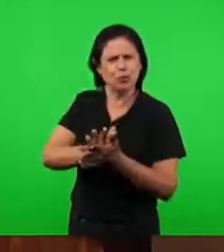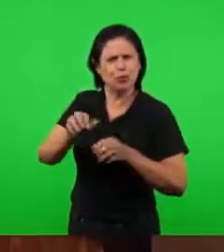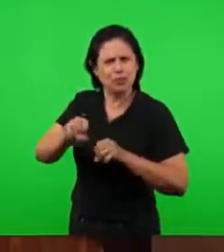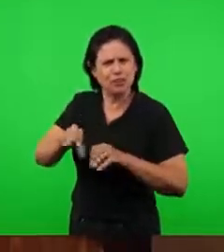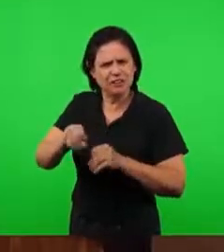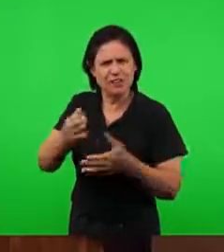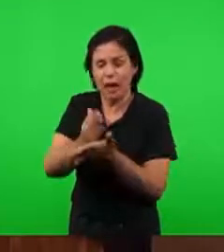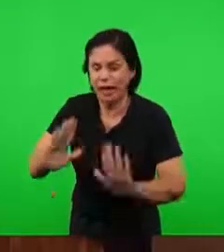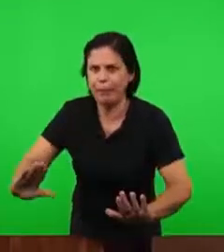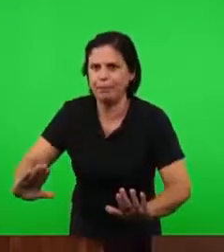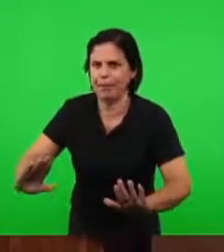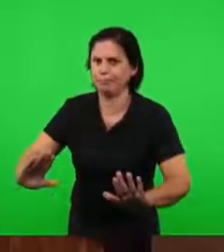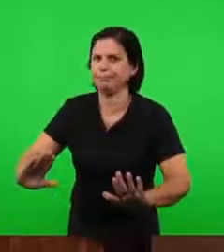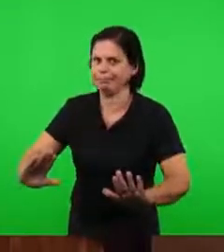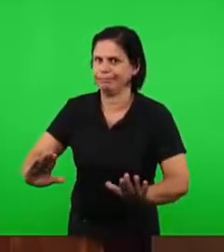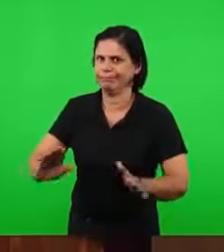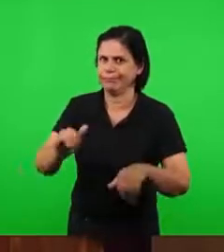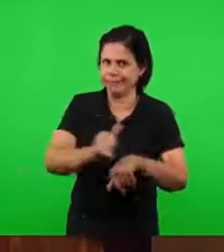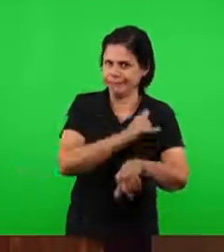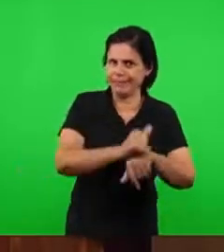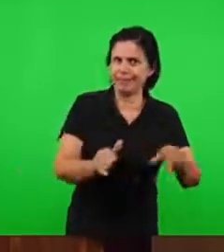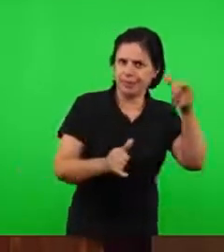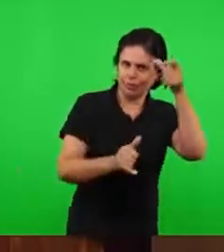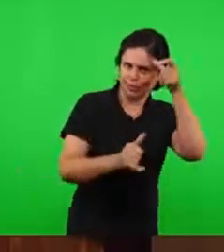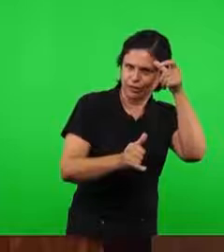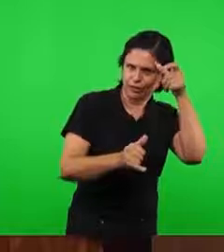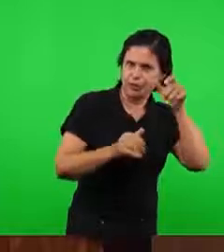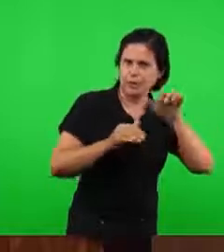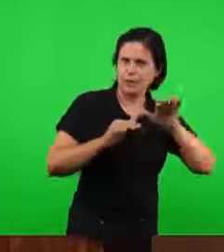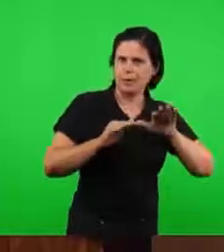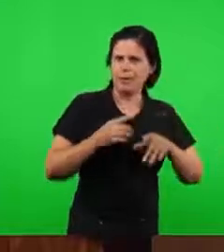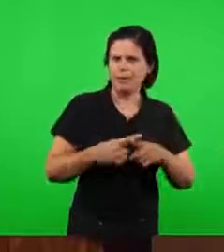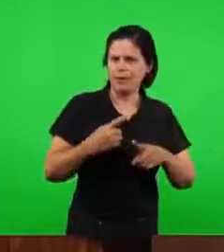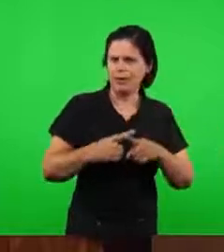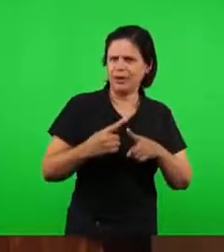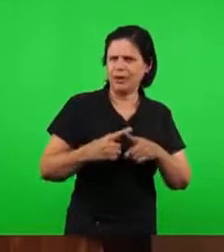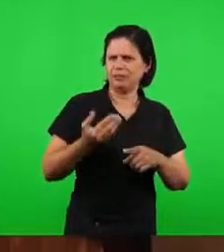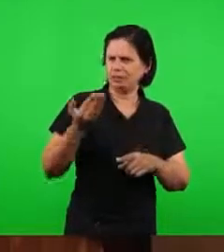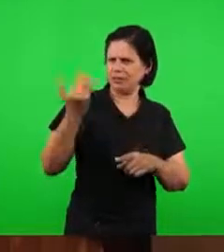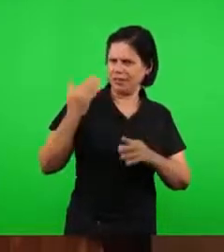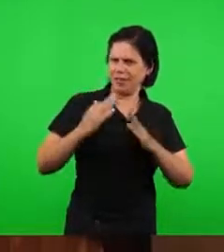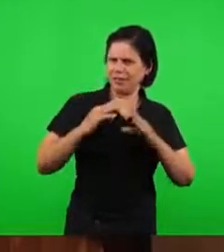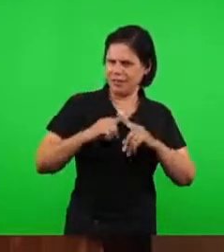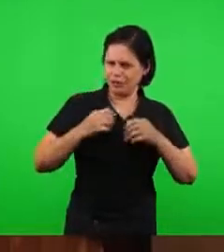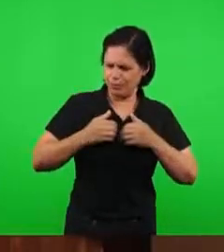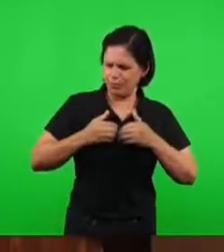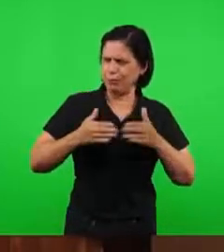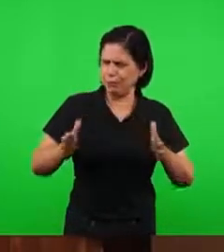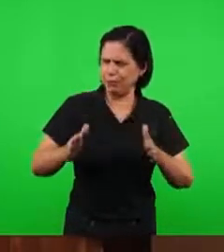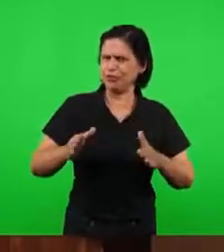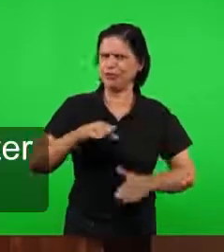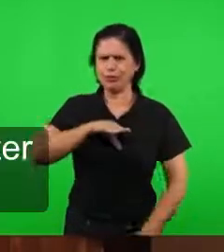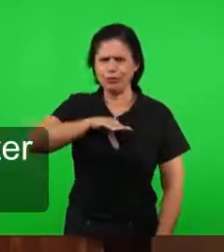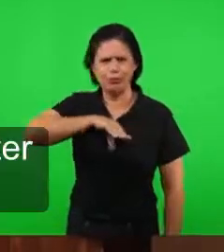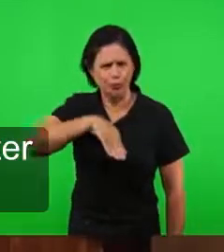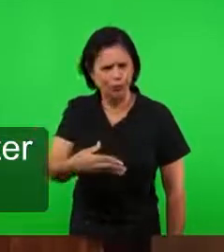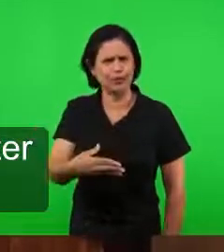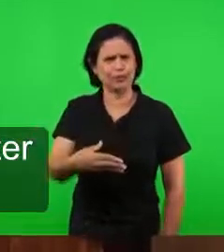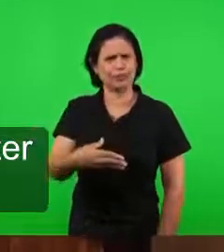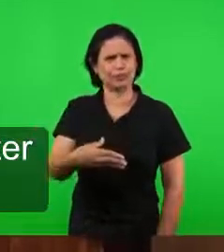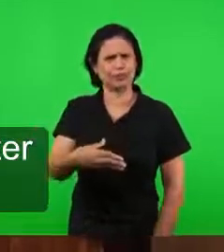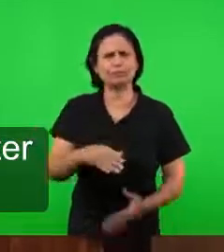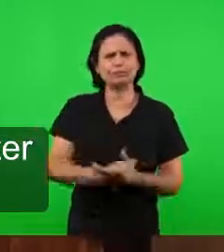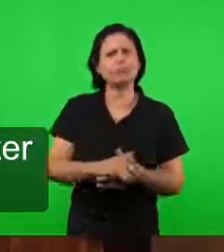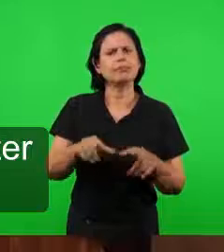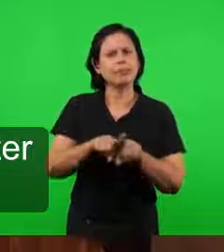sido esclarecido, definido nos primeiros dias de vida da igreja, inclusive no primeiro